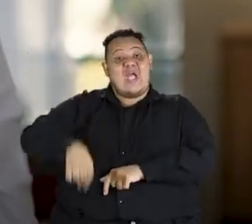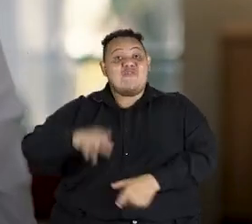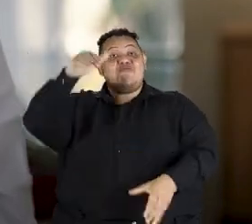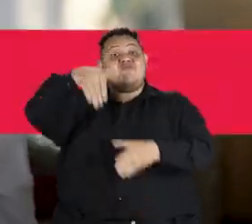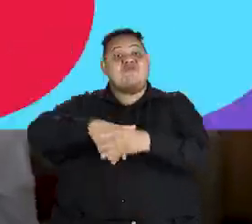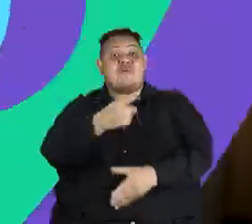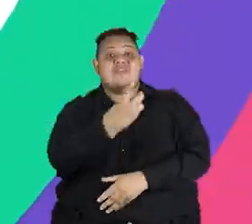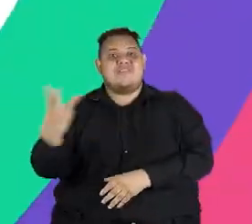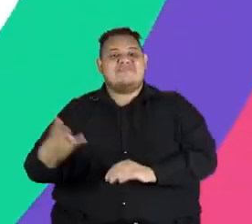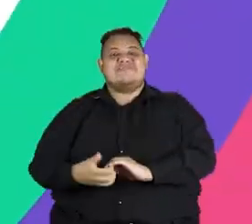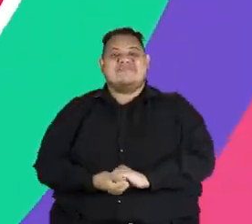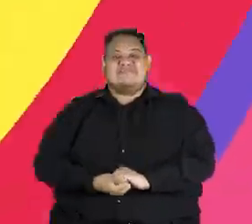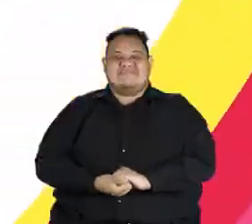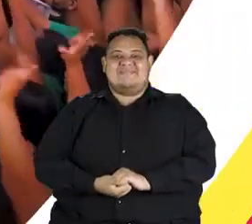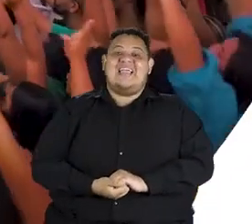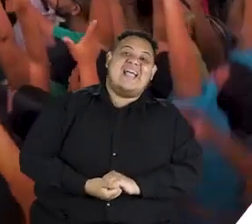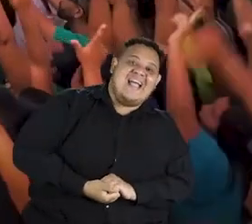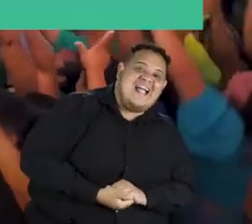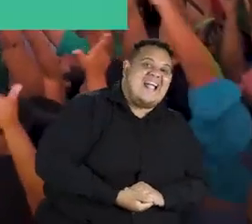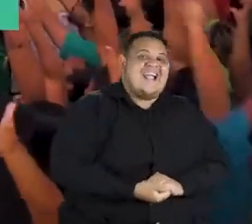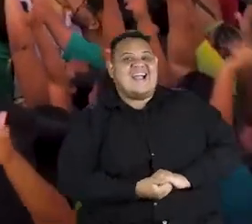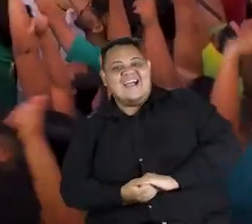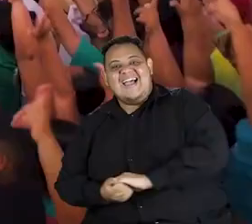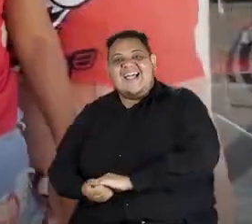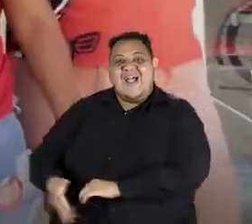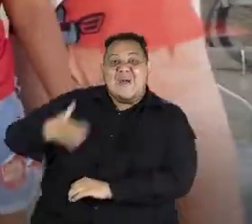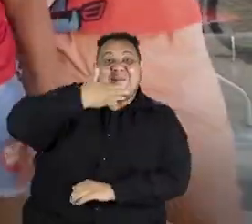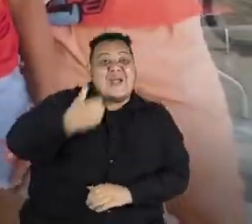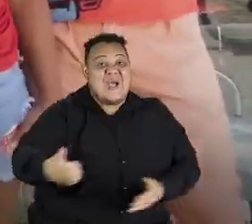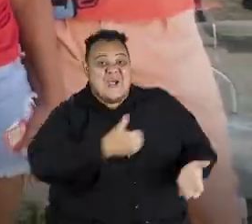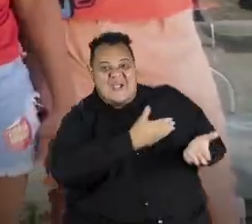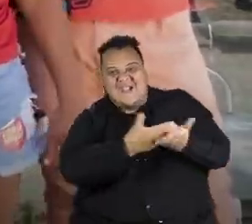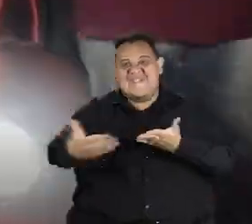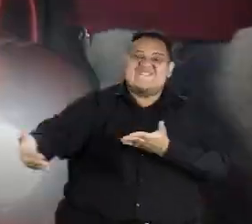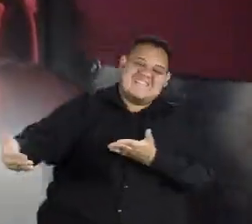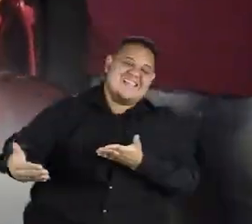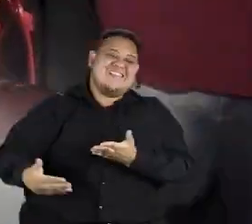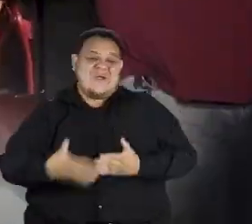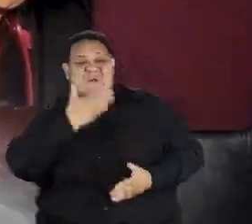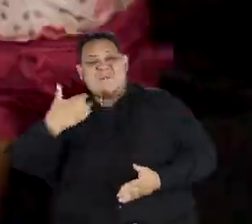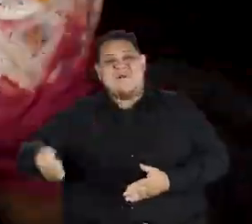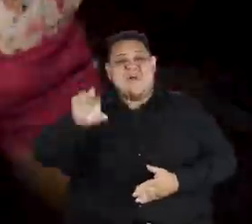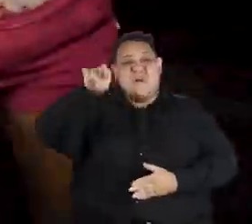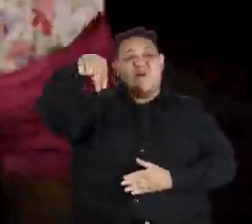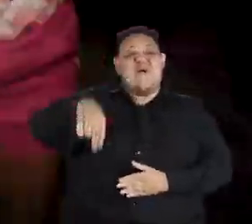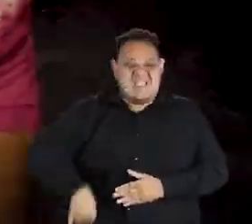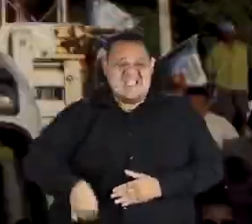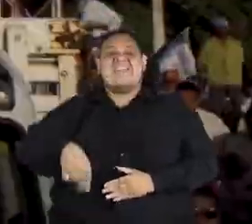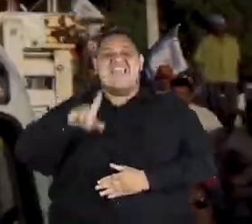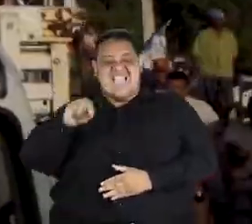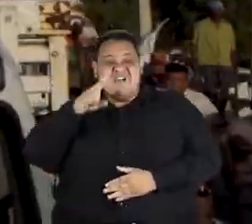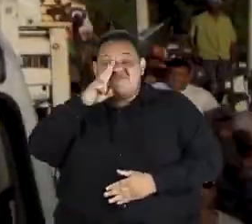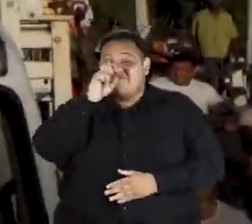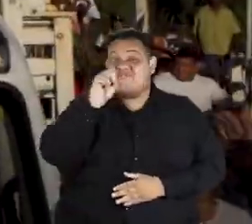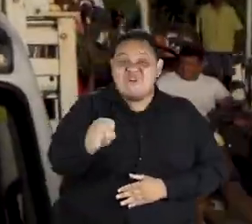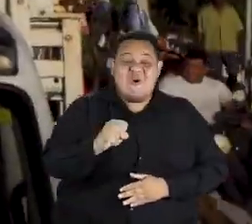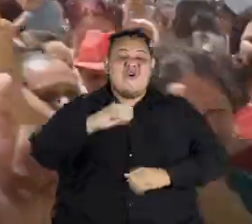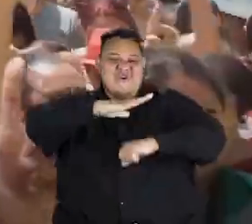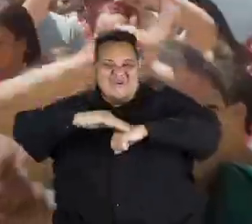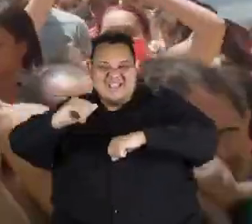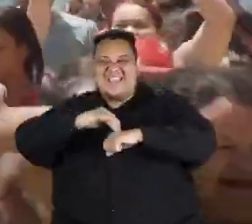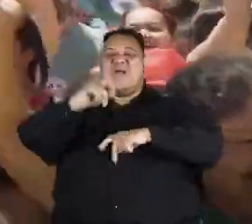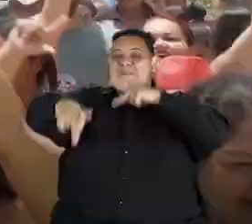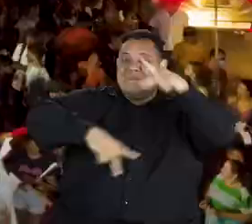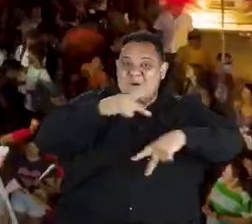Rio Grande do Norte. Vote 13. O melhor já começou! O melhor do RN é a força e o